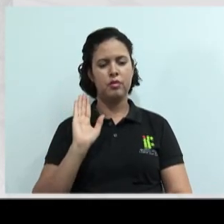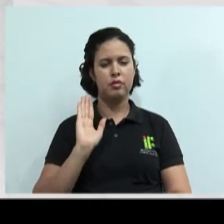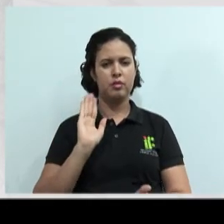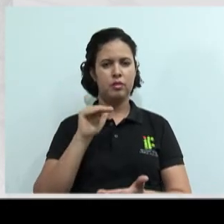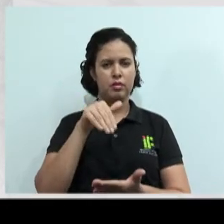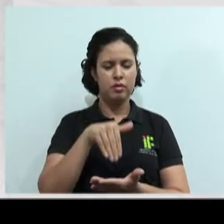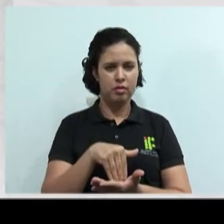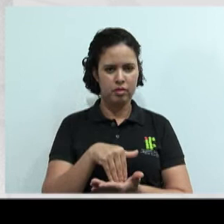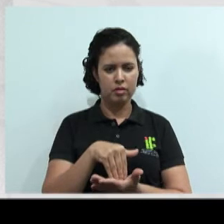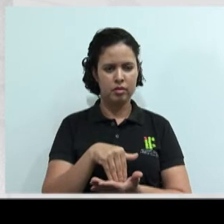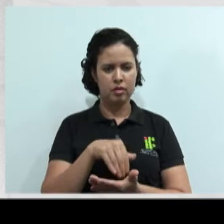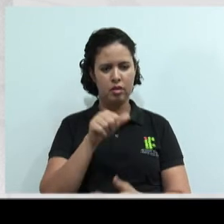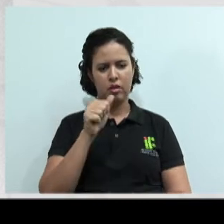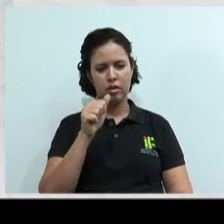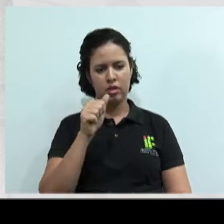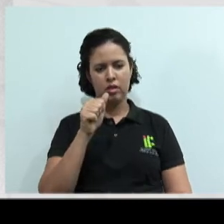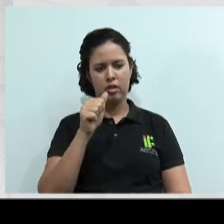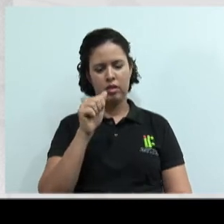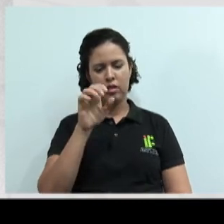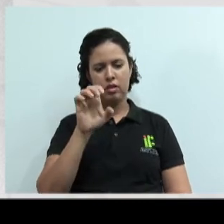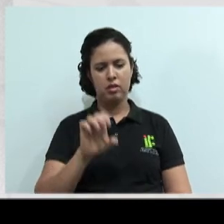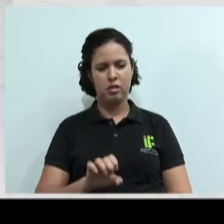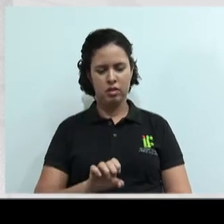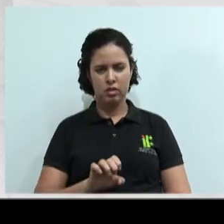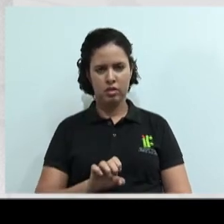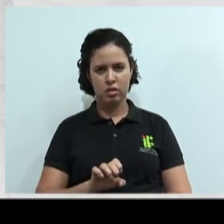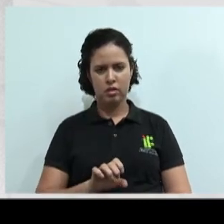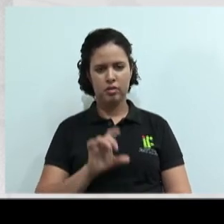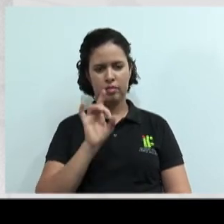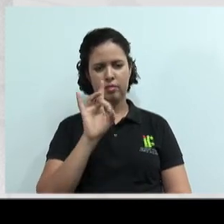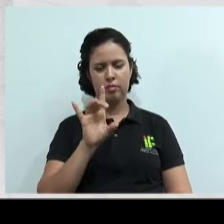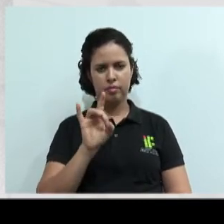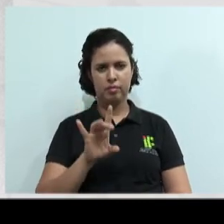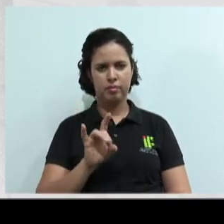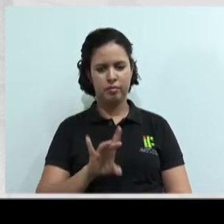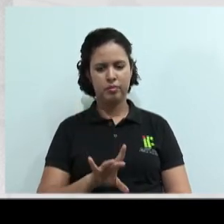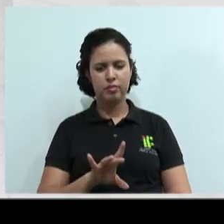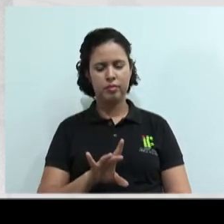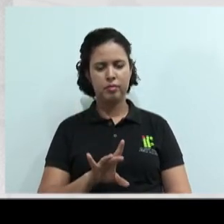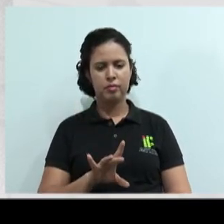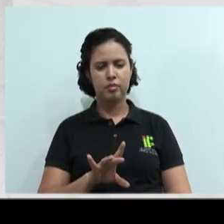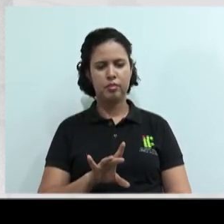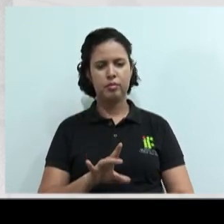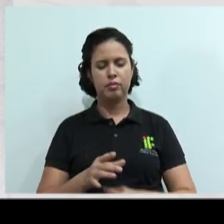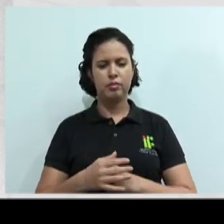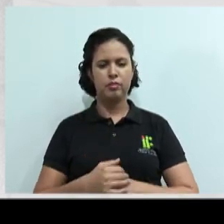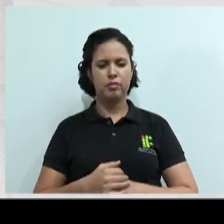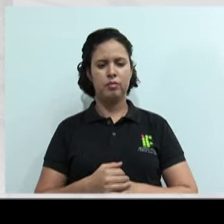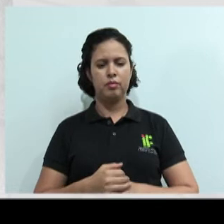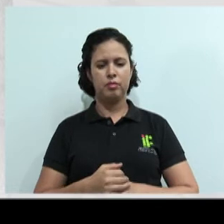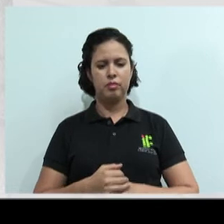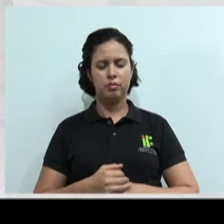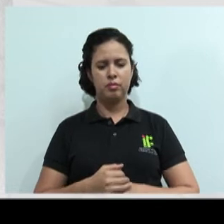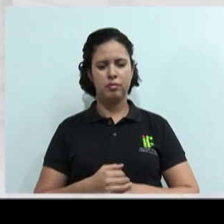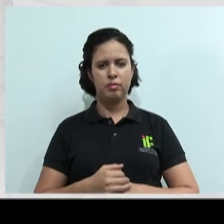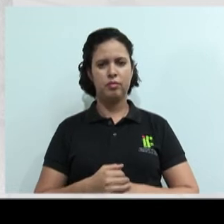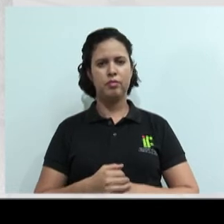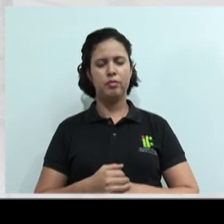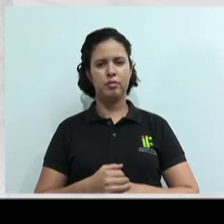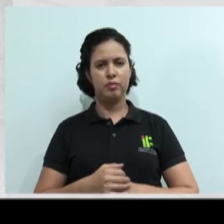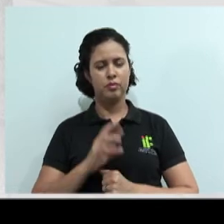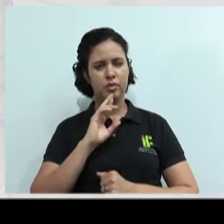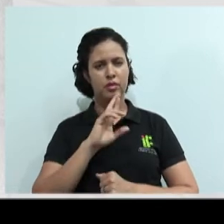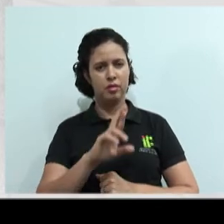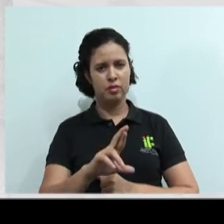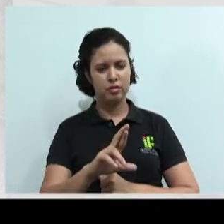resposta, letra E, até para nós analisarmos cada uma delas aqui, ó. Pode colocar... Ah, já até colocou a resposta aí, né, professor? Era